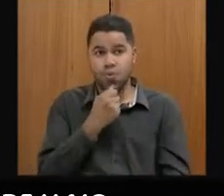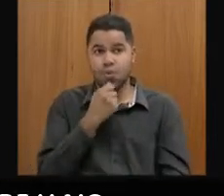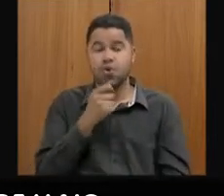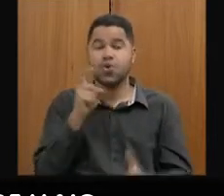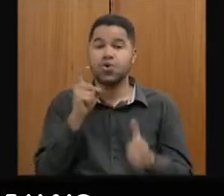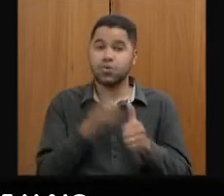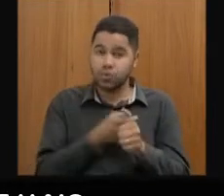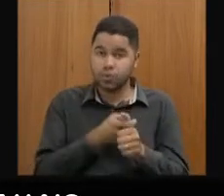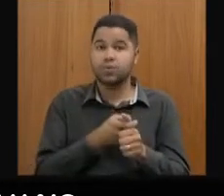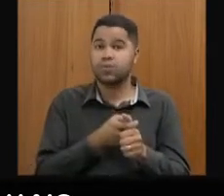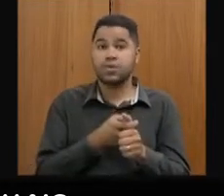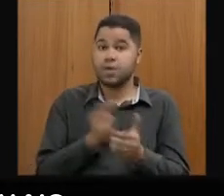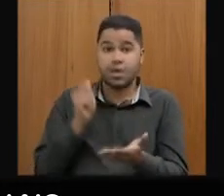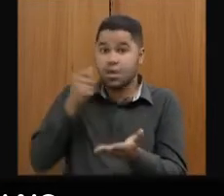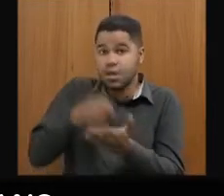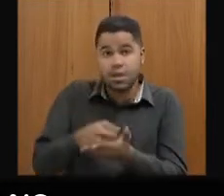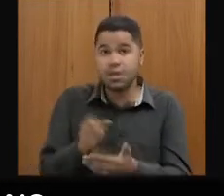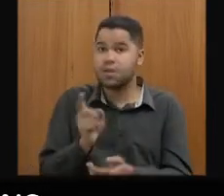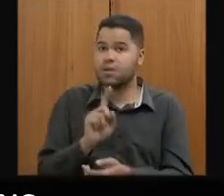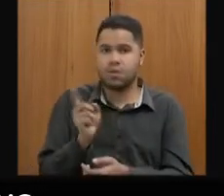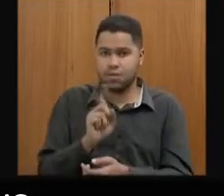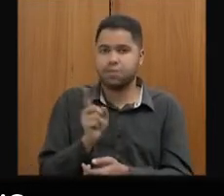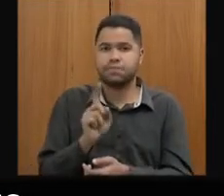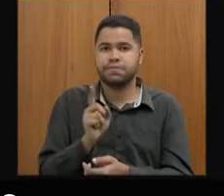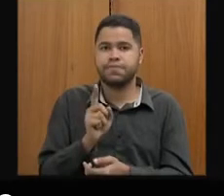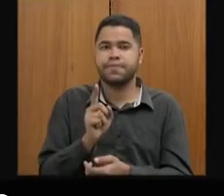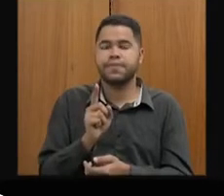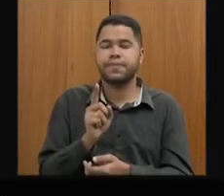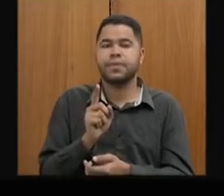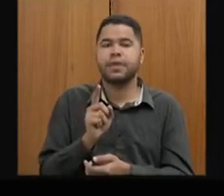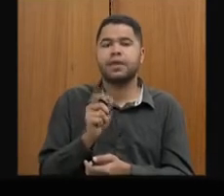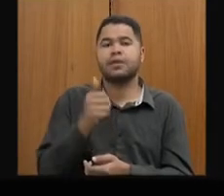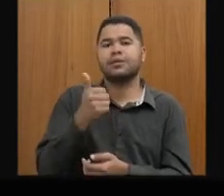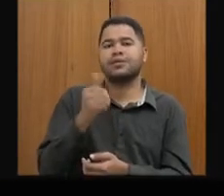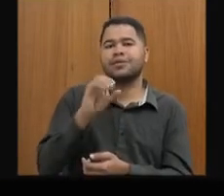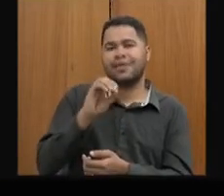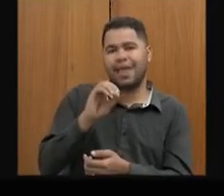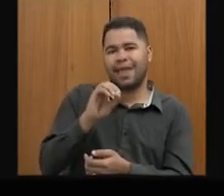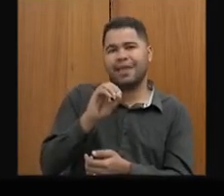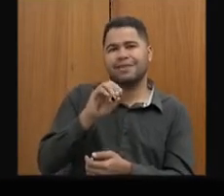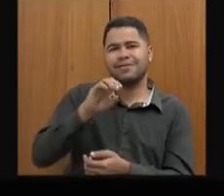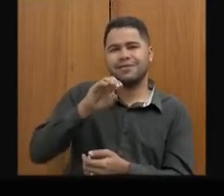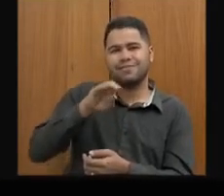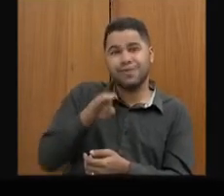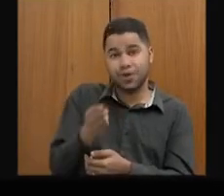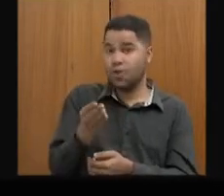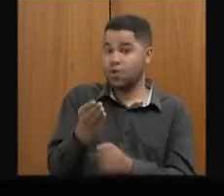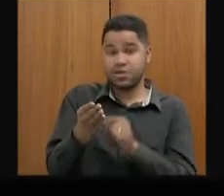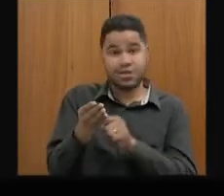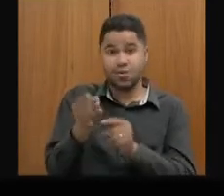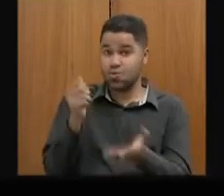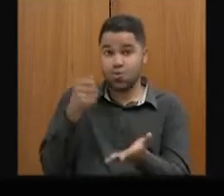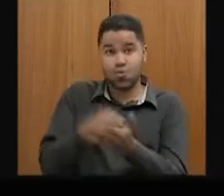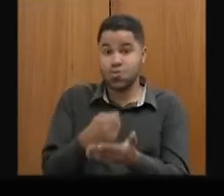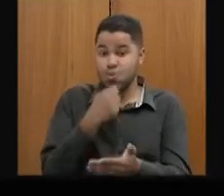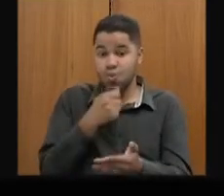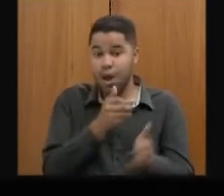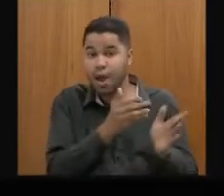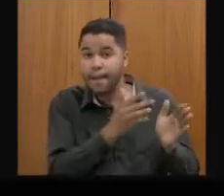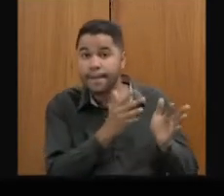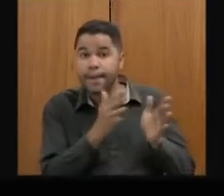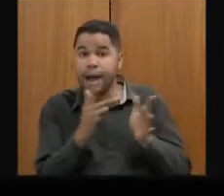esse não pagamento de dívida, esses 10, 9, 10 bilhões de reais que não são pagos durante o ano,